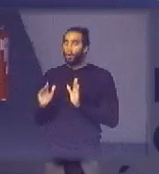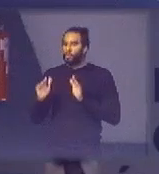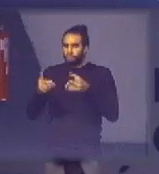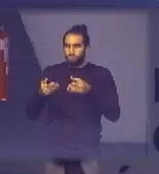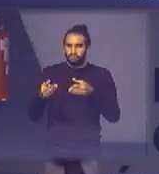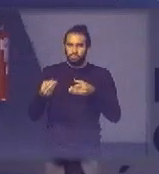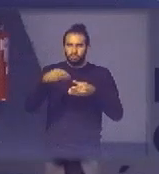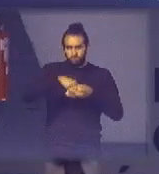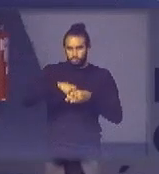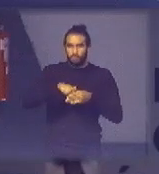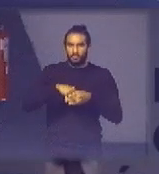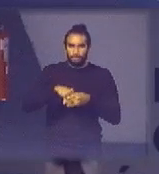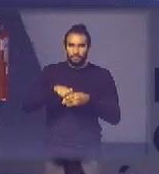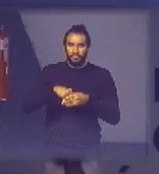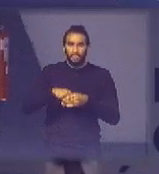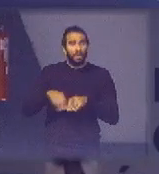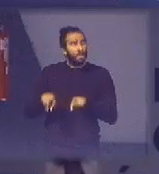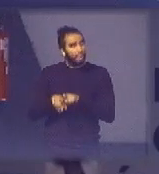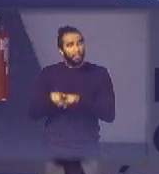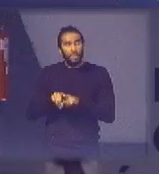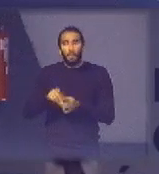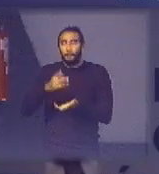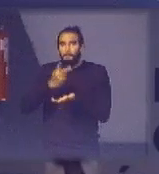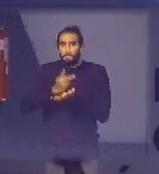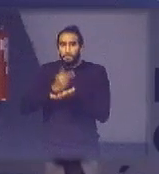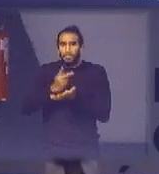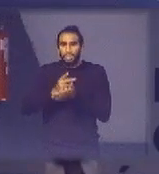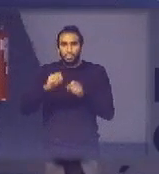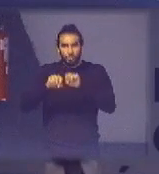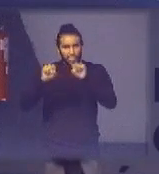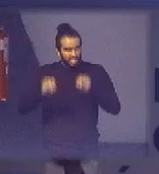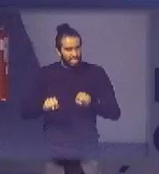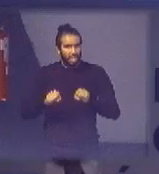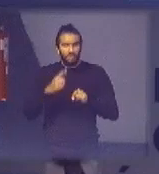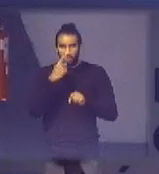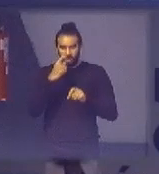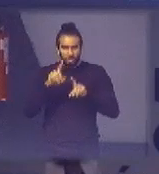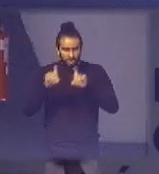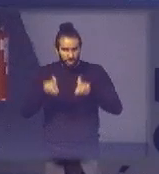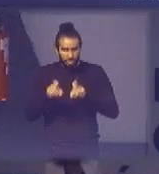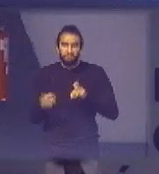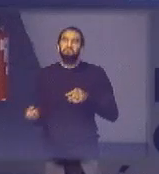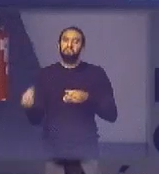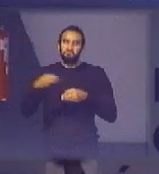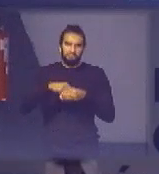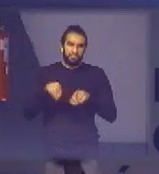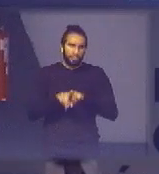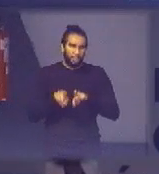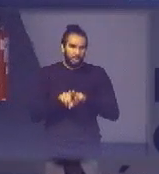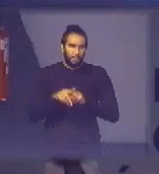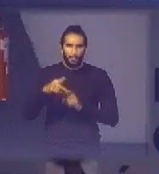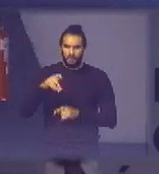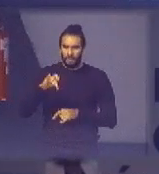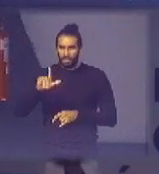no mesmo sistema que é de eletrônicos todos se associam pagam a Green Electron a Green Electron vai lá tem um